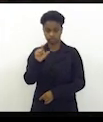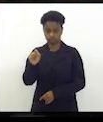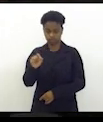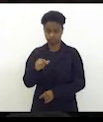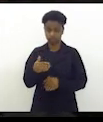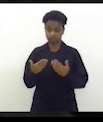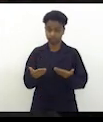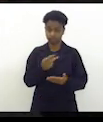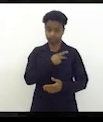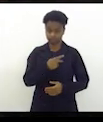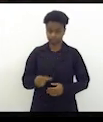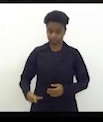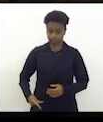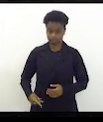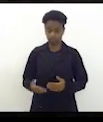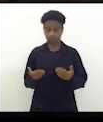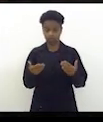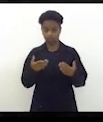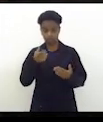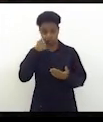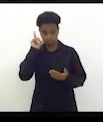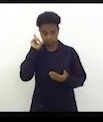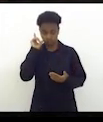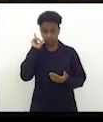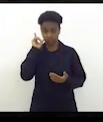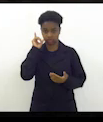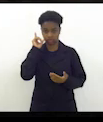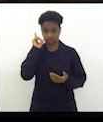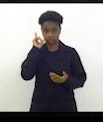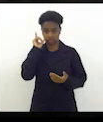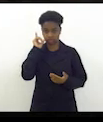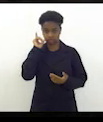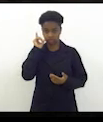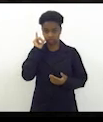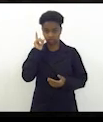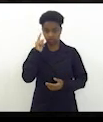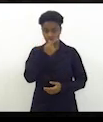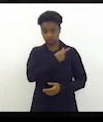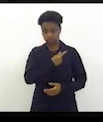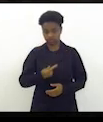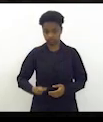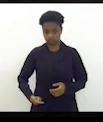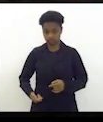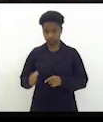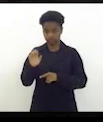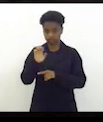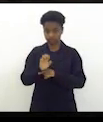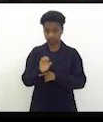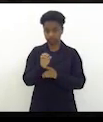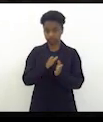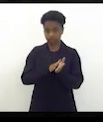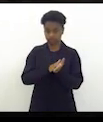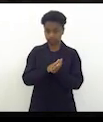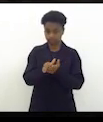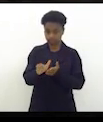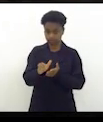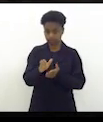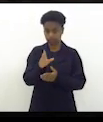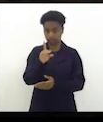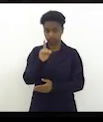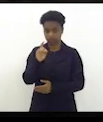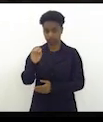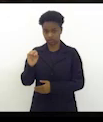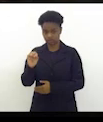presidente no dia de ontem o governo do estado publicou no diário